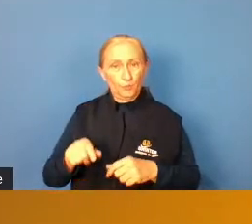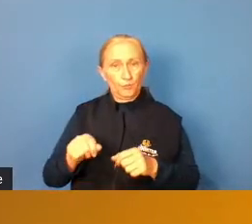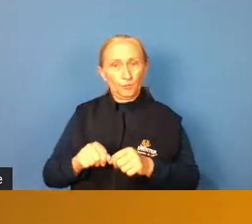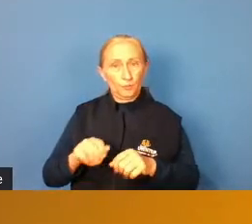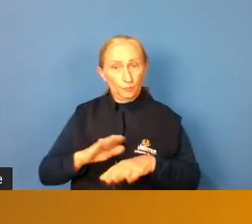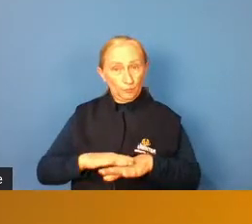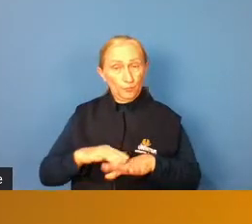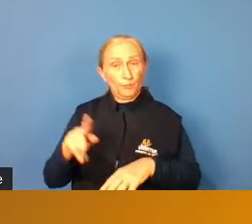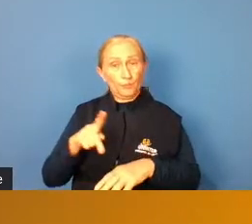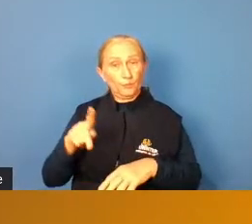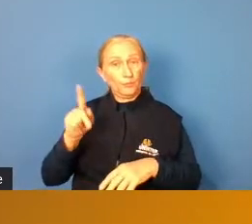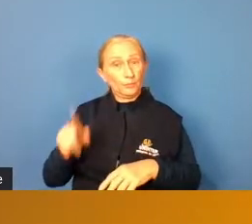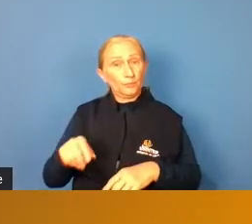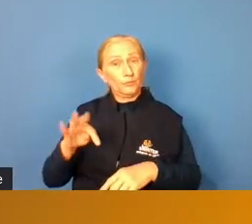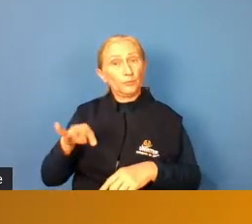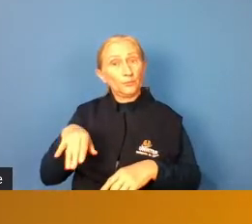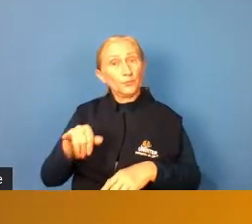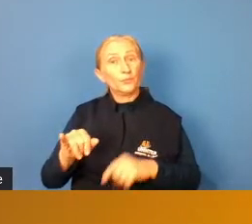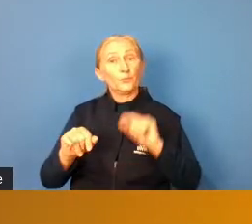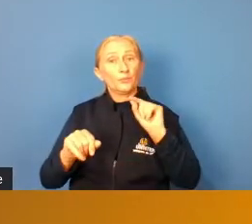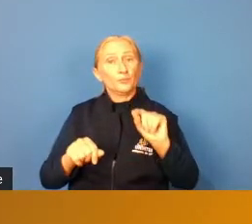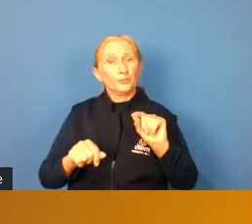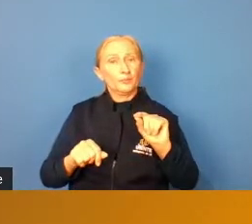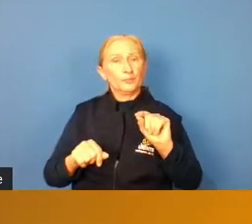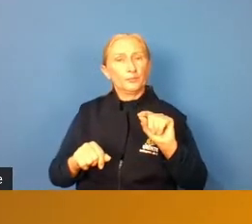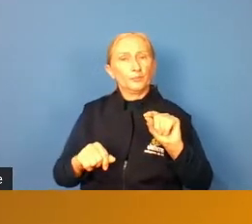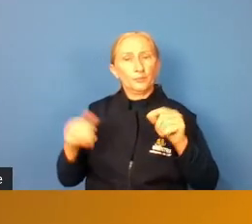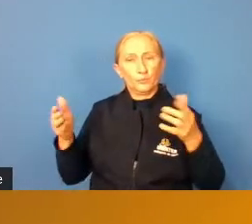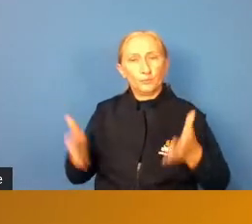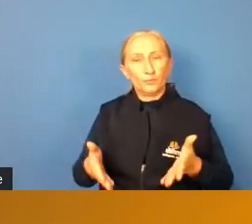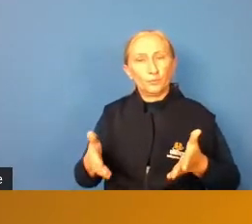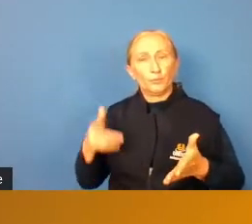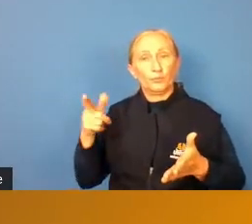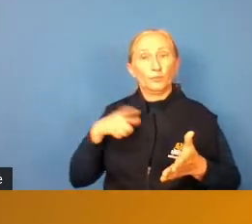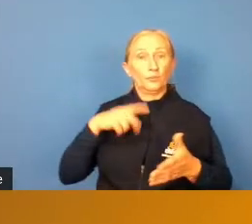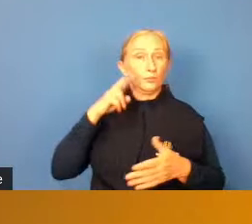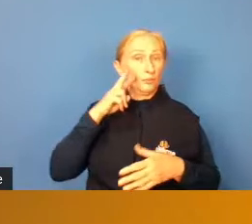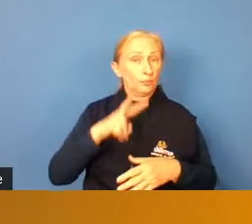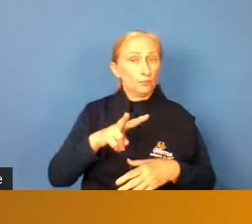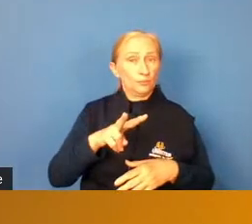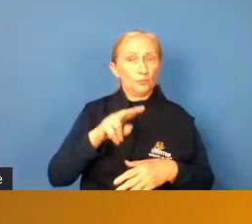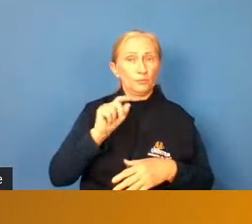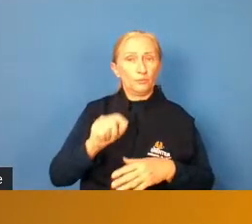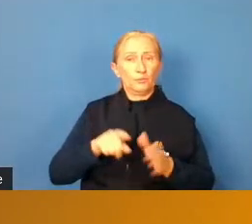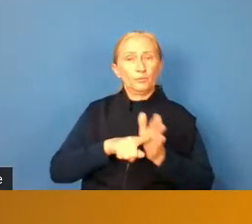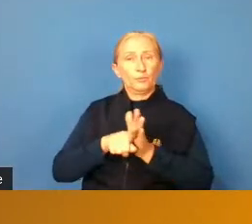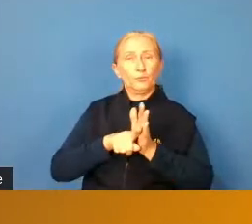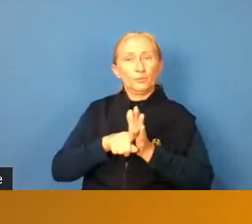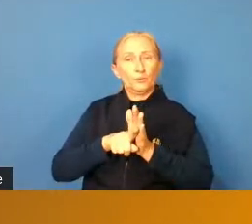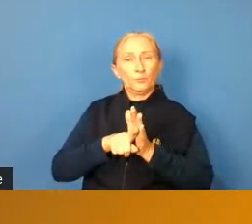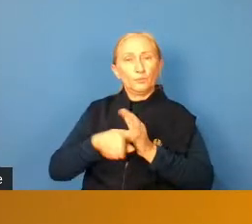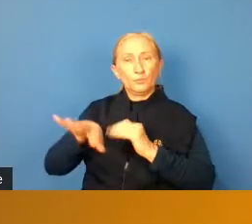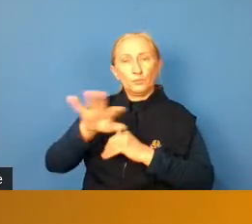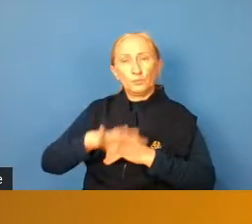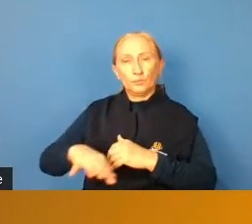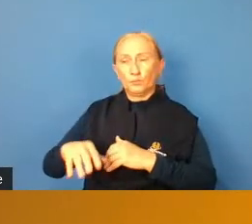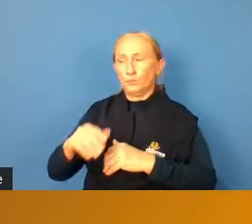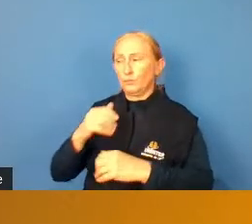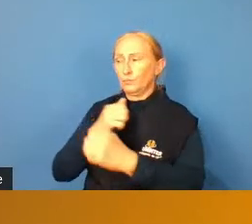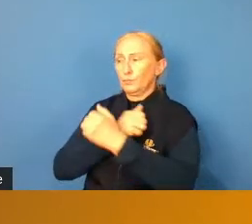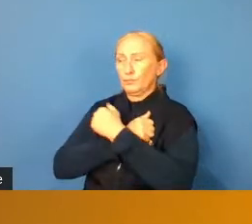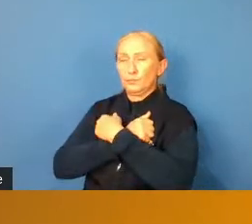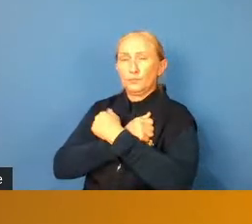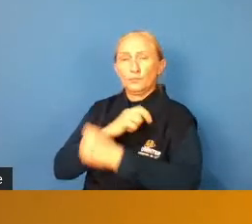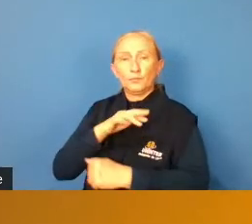como a professora Tati falou ali né que hoje nós só vemos pesquisas na parte de zagueiro mais